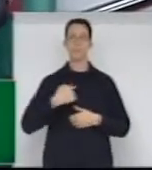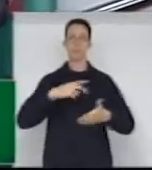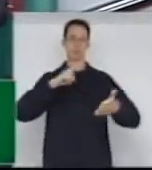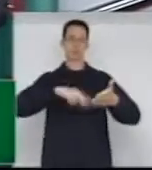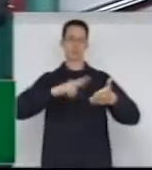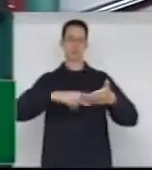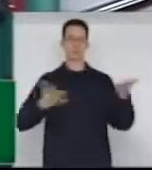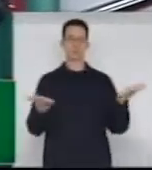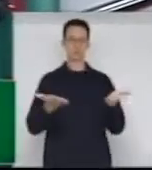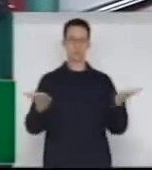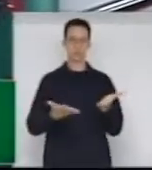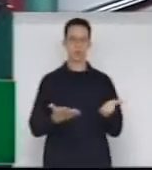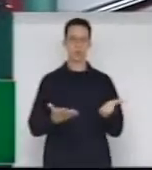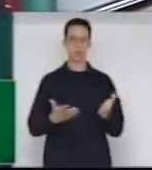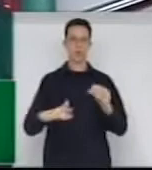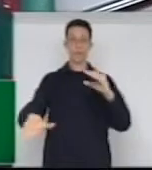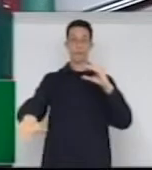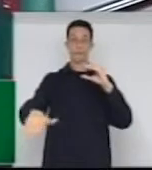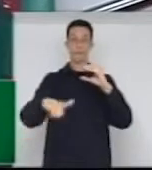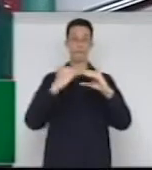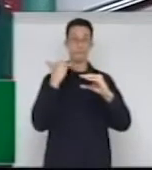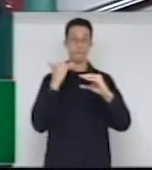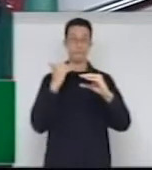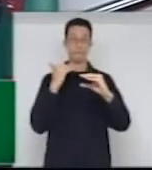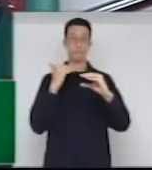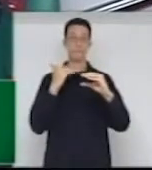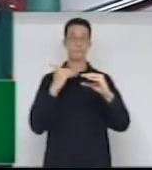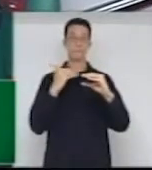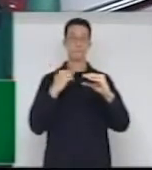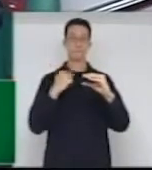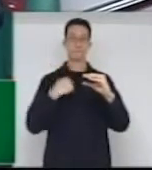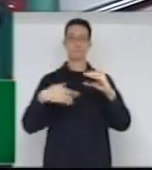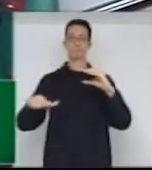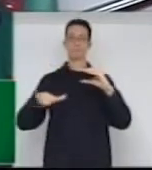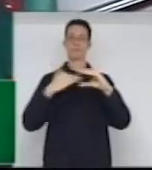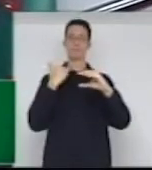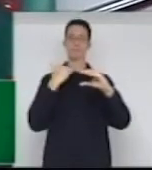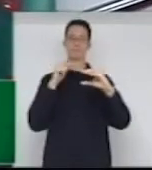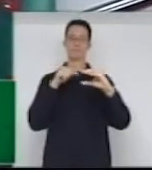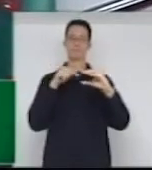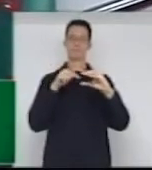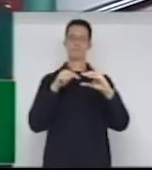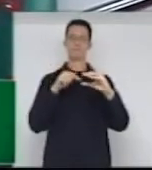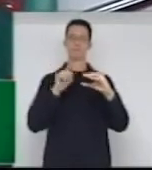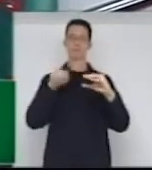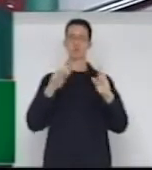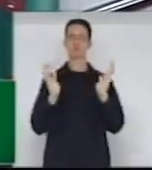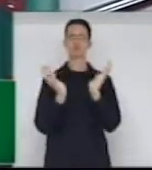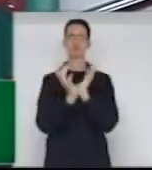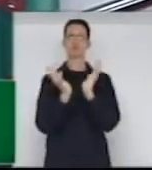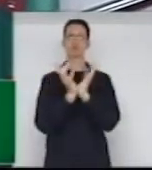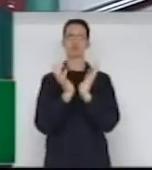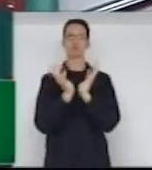um e-mail que eu recebi de um grupo,